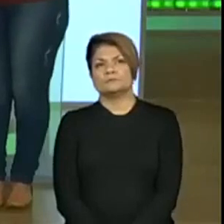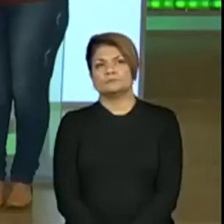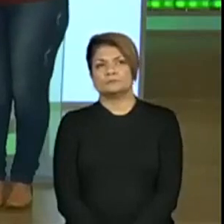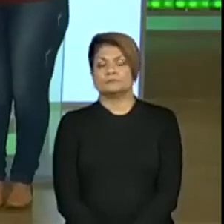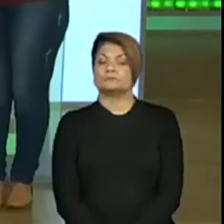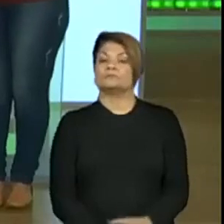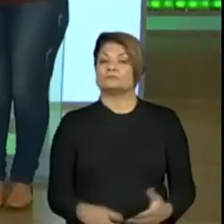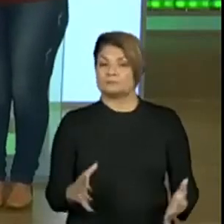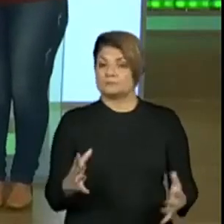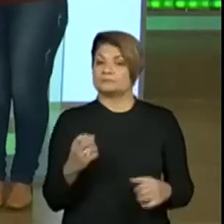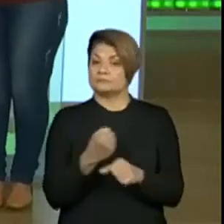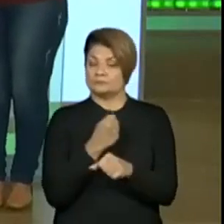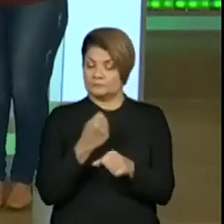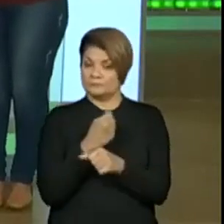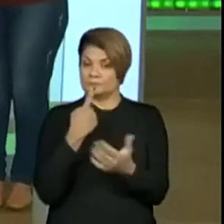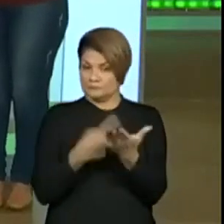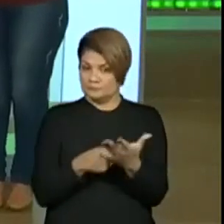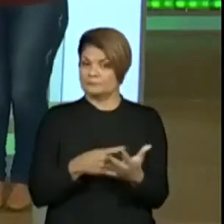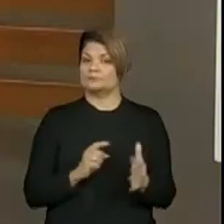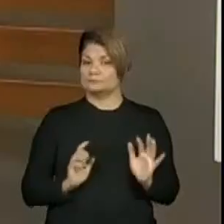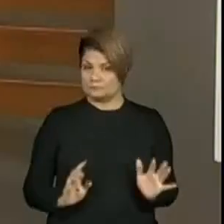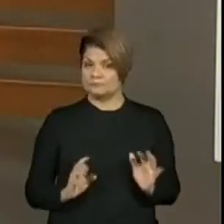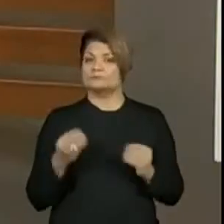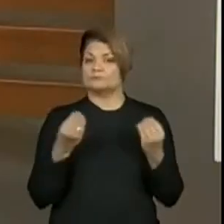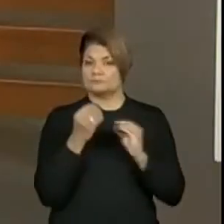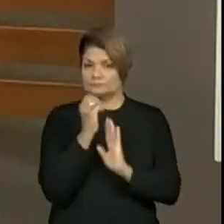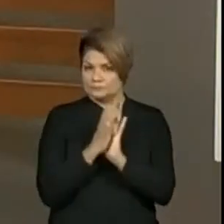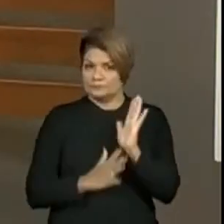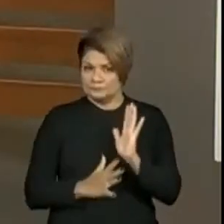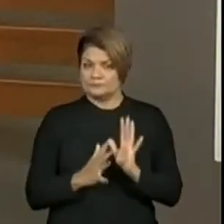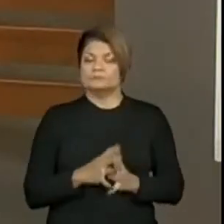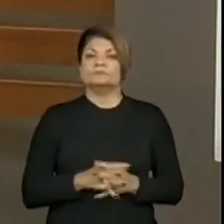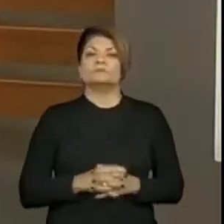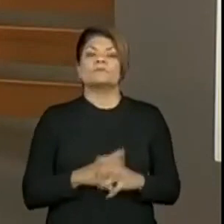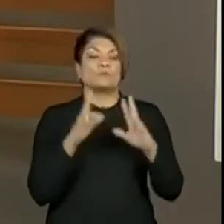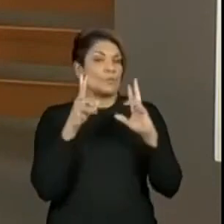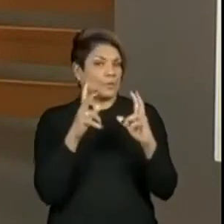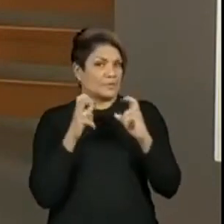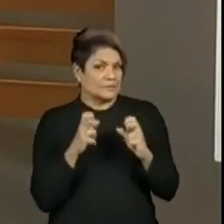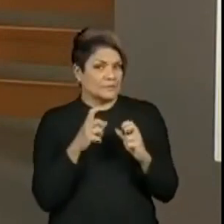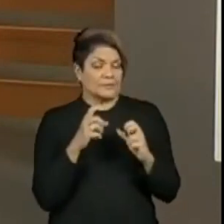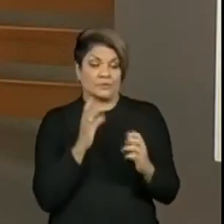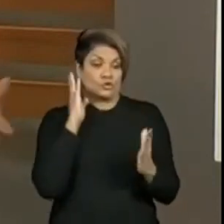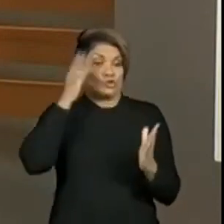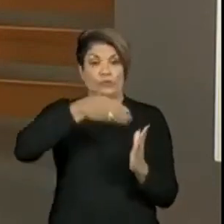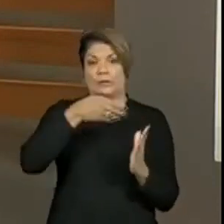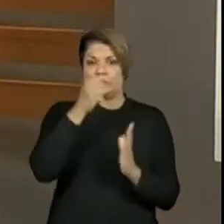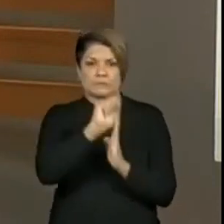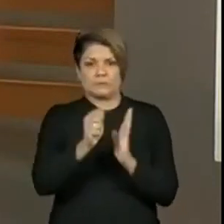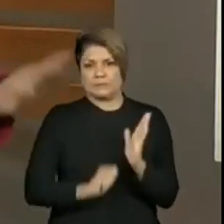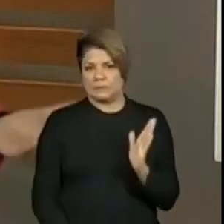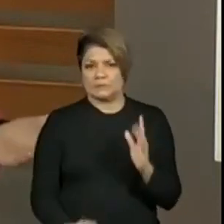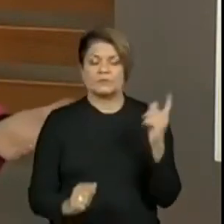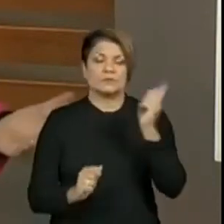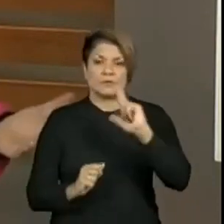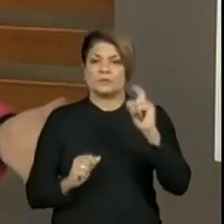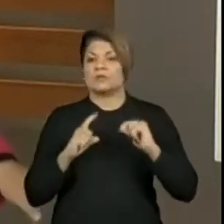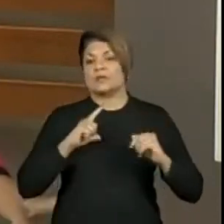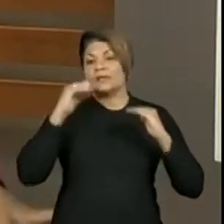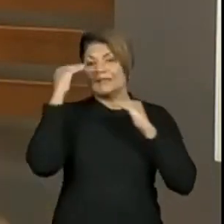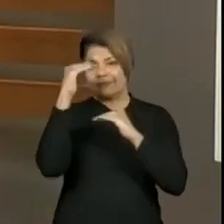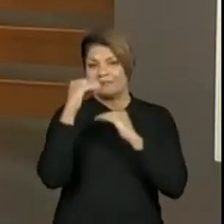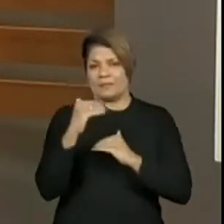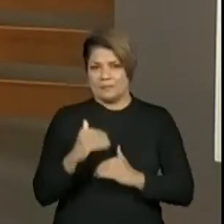Vamos construir a nossa atividade. Vamos perceber um pouquinho que para a gente chegar numa escrita, não adianta a gente fazer tudo de uma vez. Existem etapas,